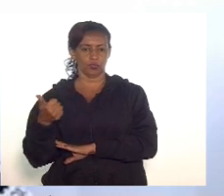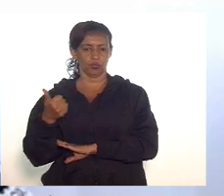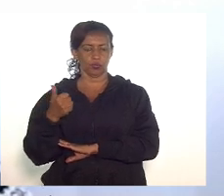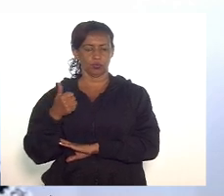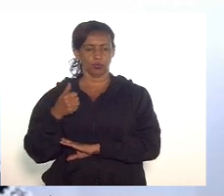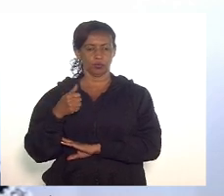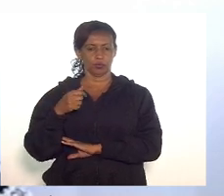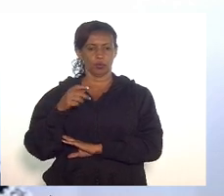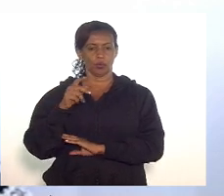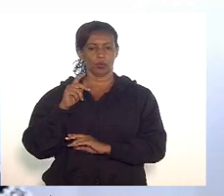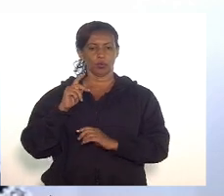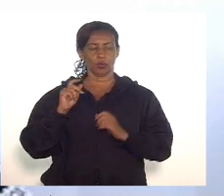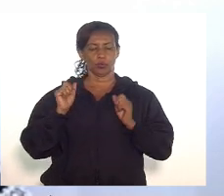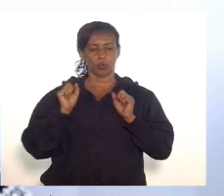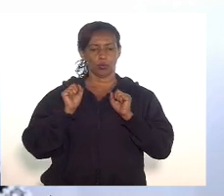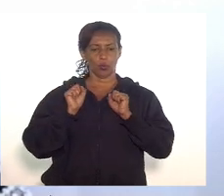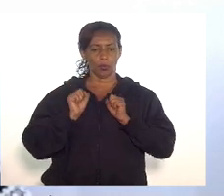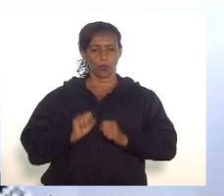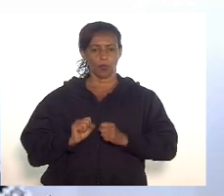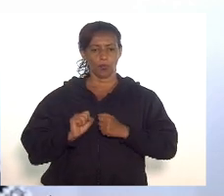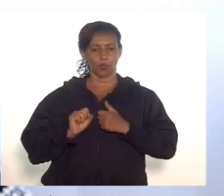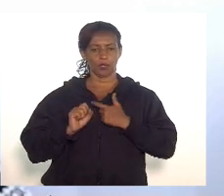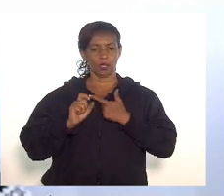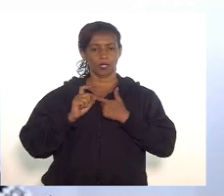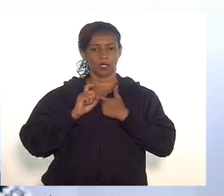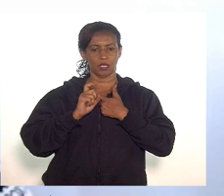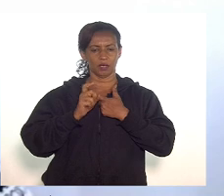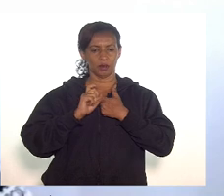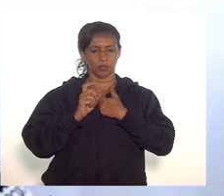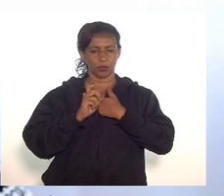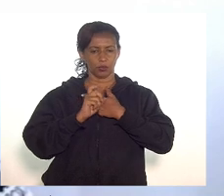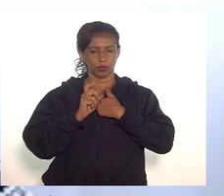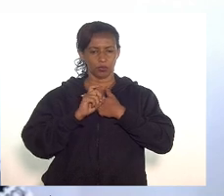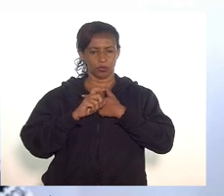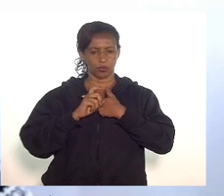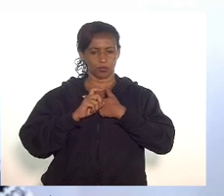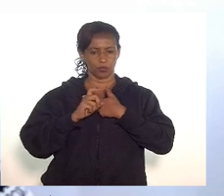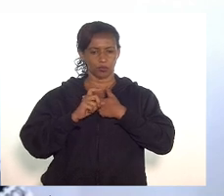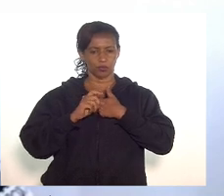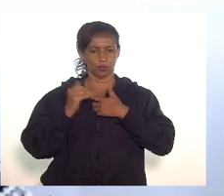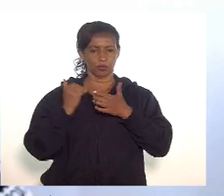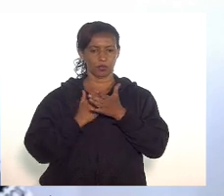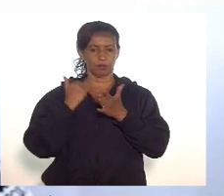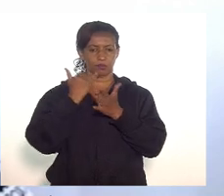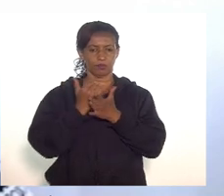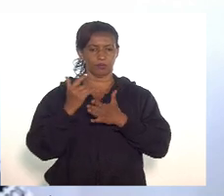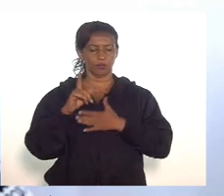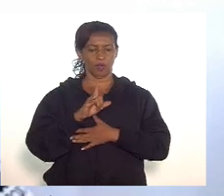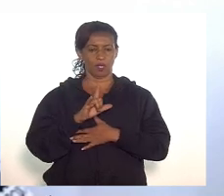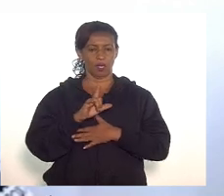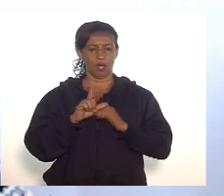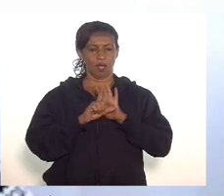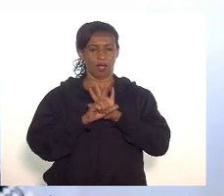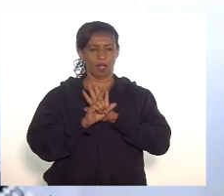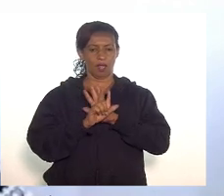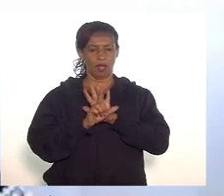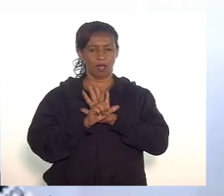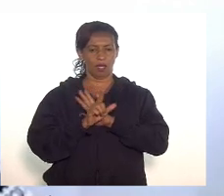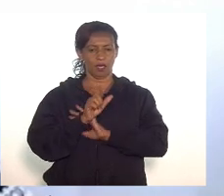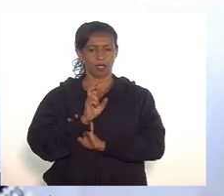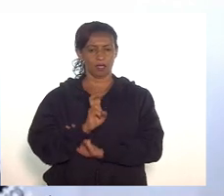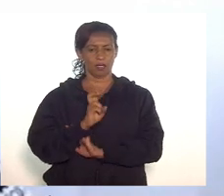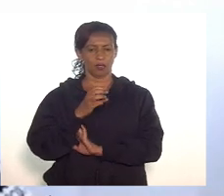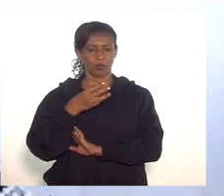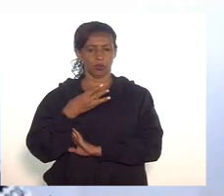Poder Executivo, mensagem 08 de 2021, que altera a lei 5361, de